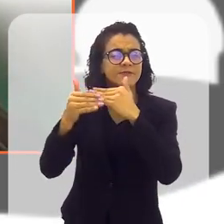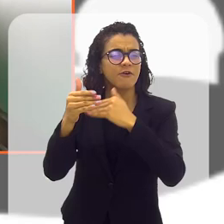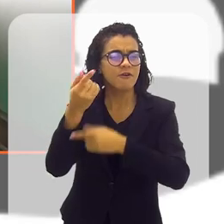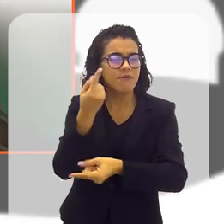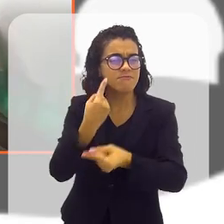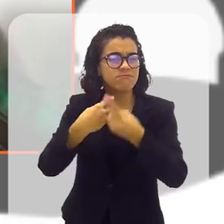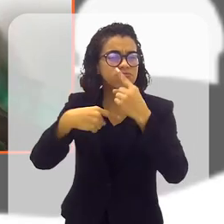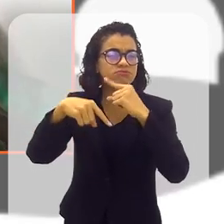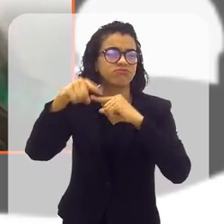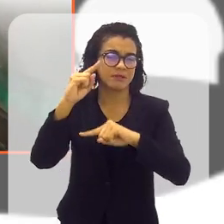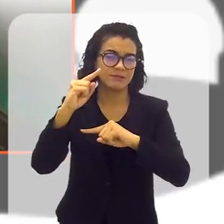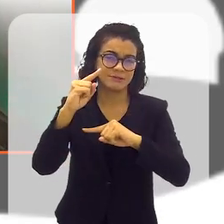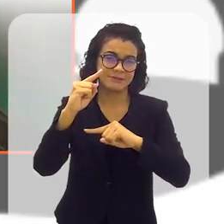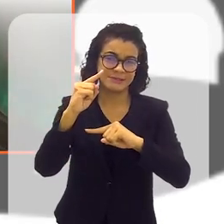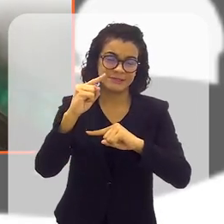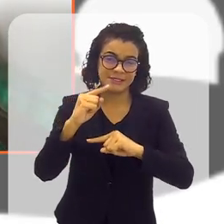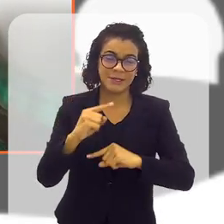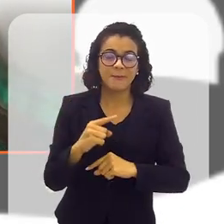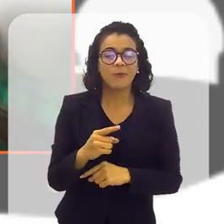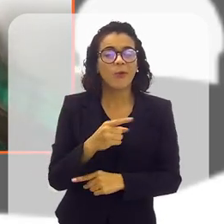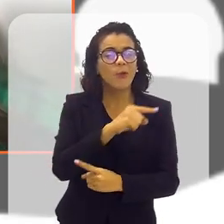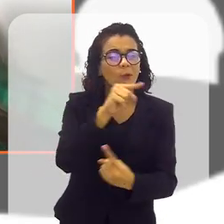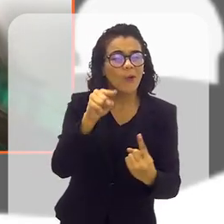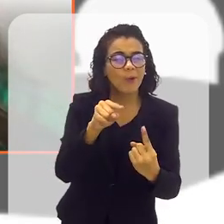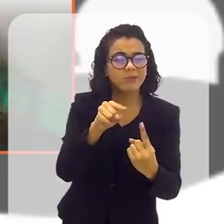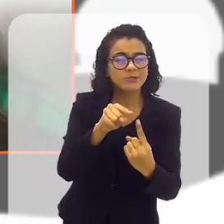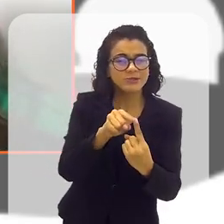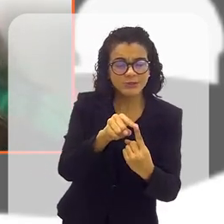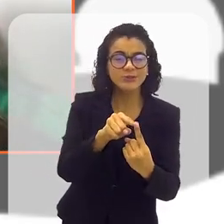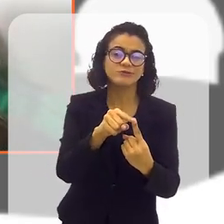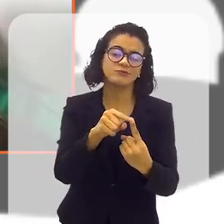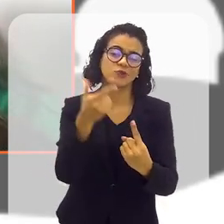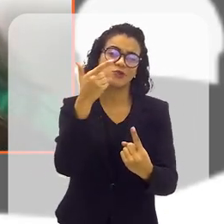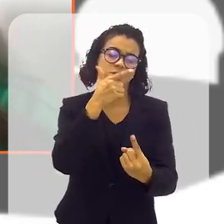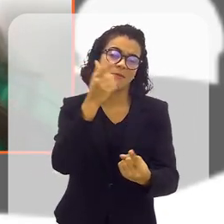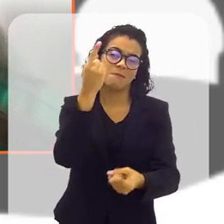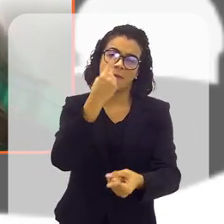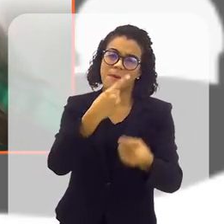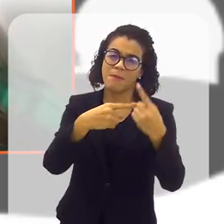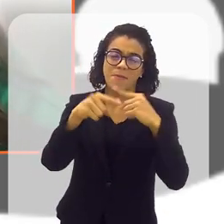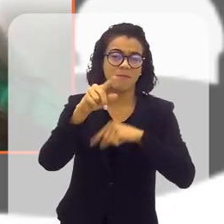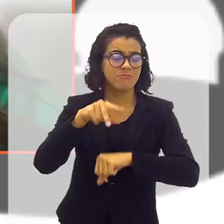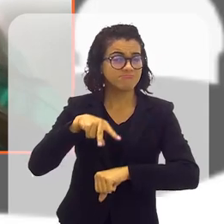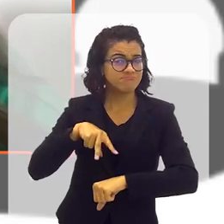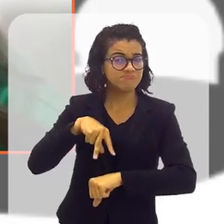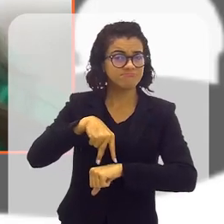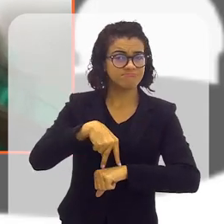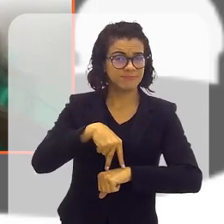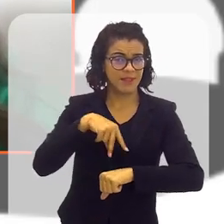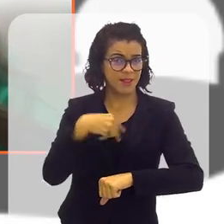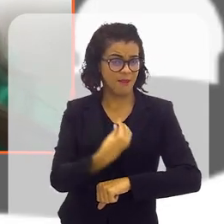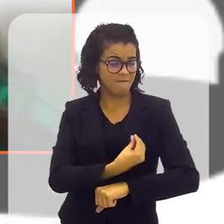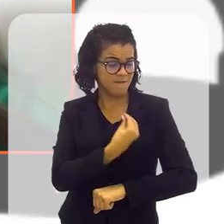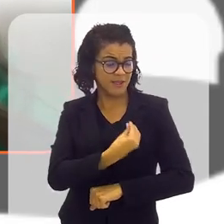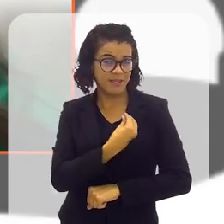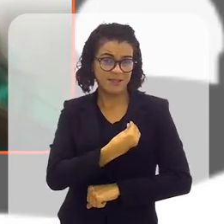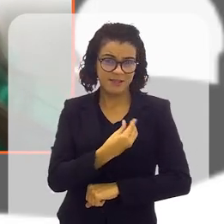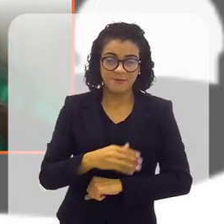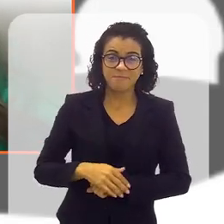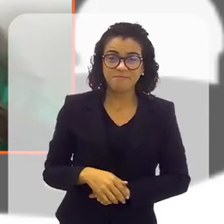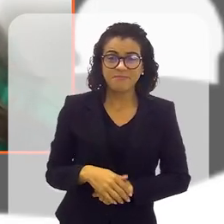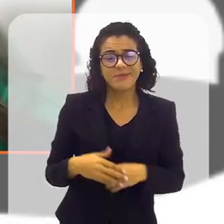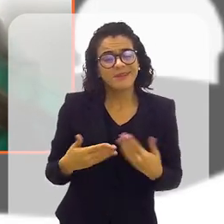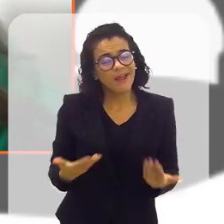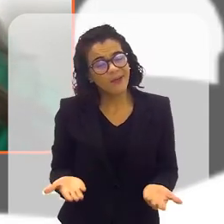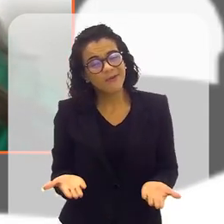reinventar, sempre se ressignificar, para que a gente possa se tornar cada vez mais protagonista da nossa vida, Da nossa história.